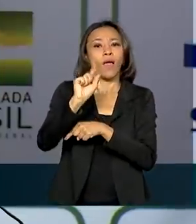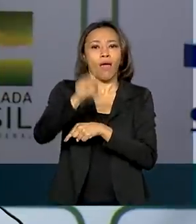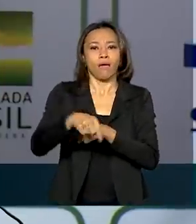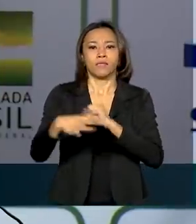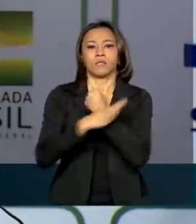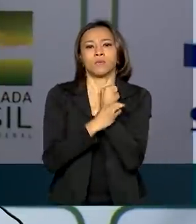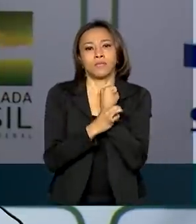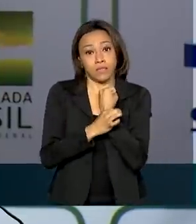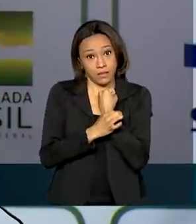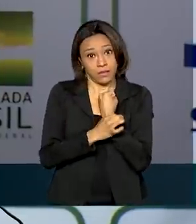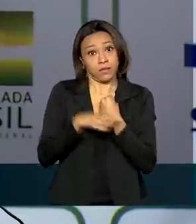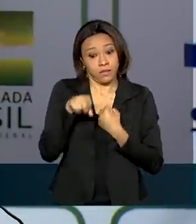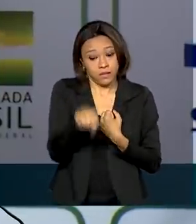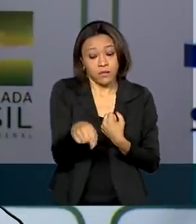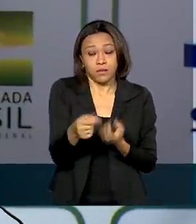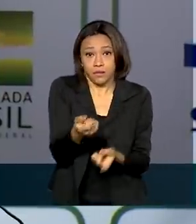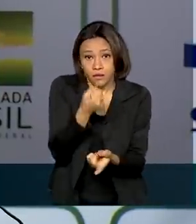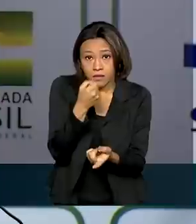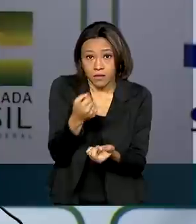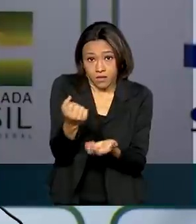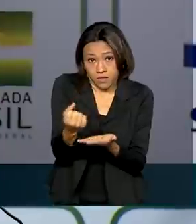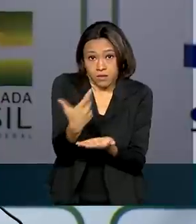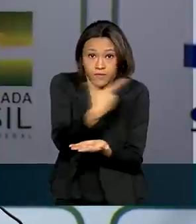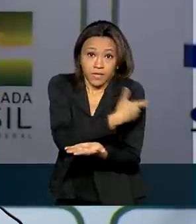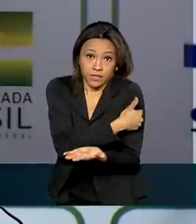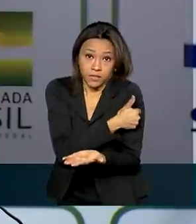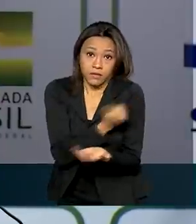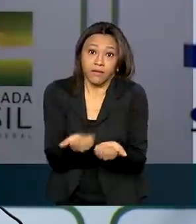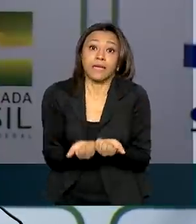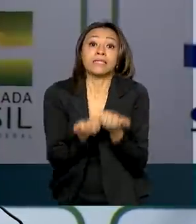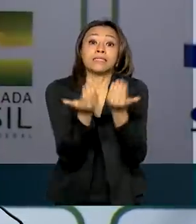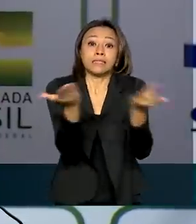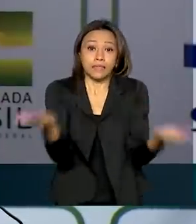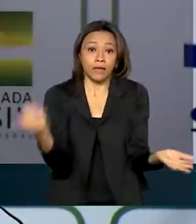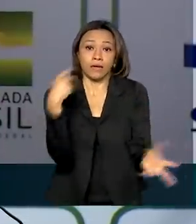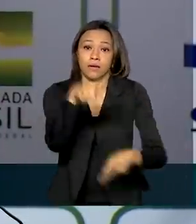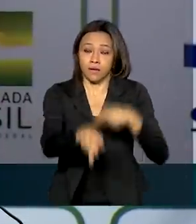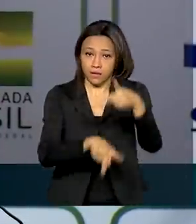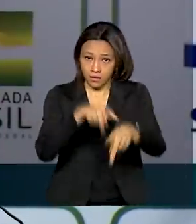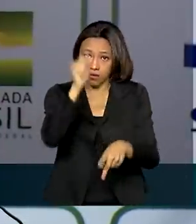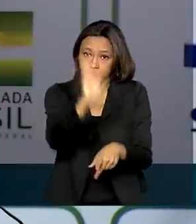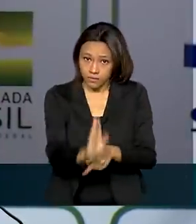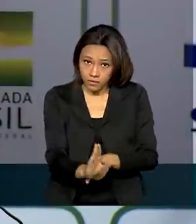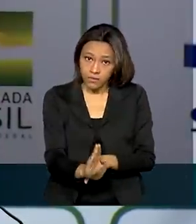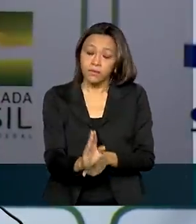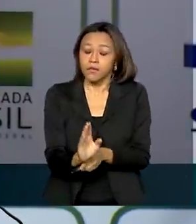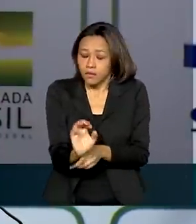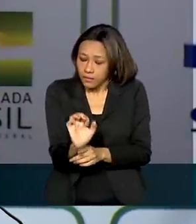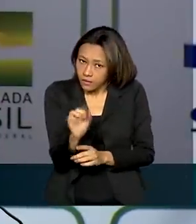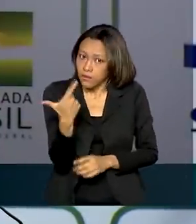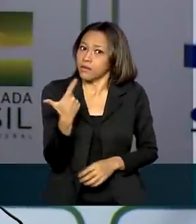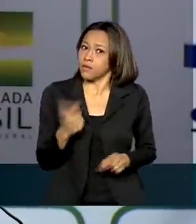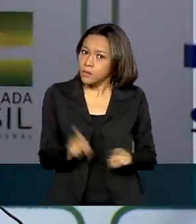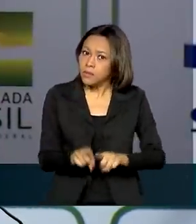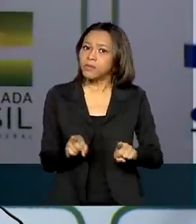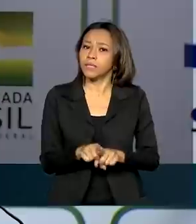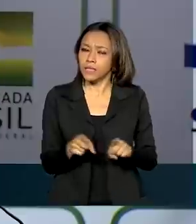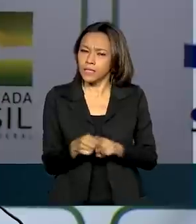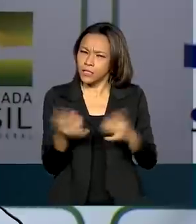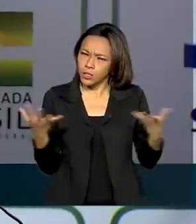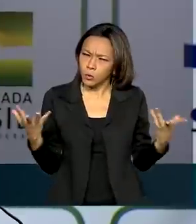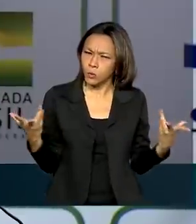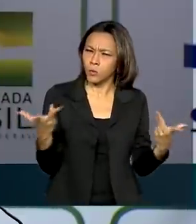que esse medicamento vai trazer à população brasileira. Obviamente, também com a efetividade, a